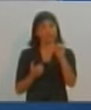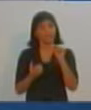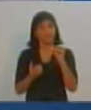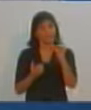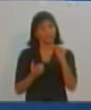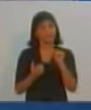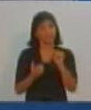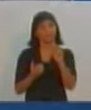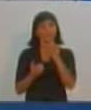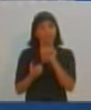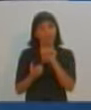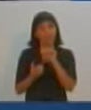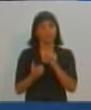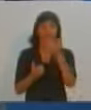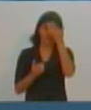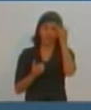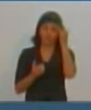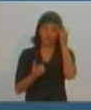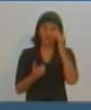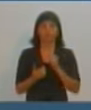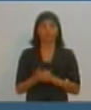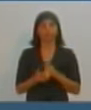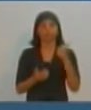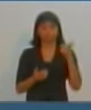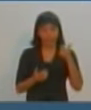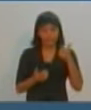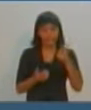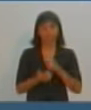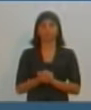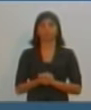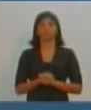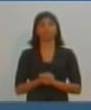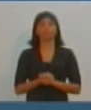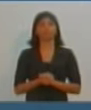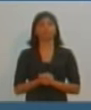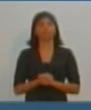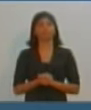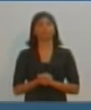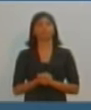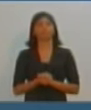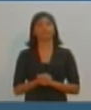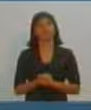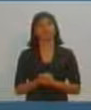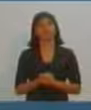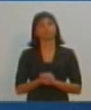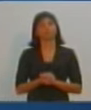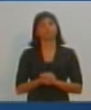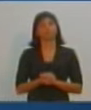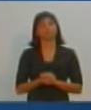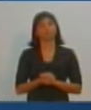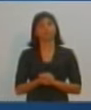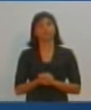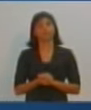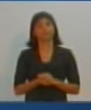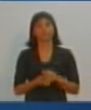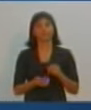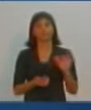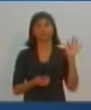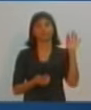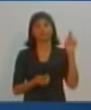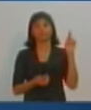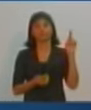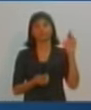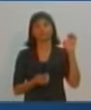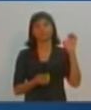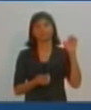Então, nós temos que investir no social. Candidato, obrigada. Então, agora, Regina, 30 segundos. Eu acho que é muito importante essa